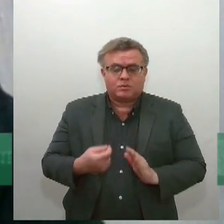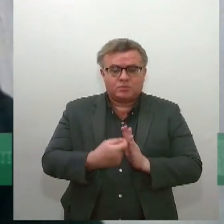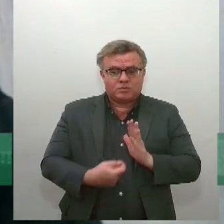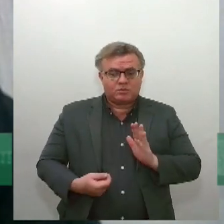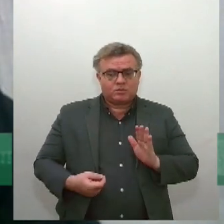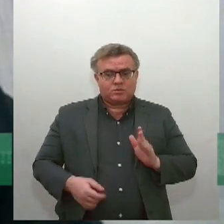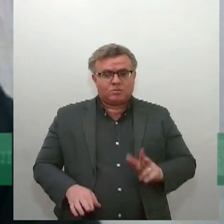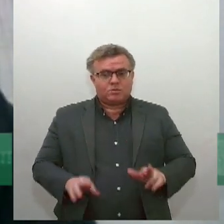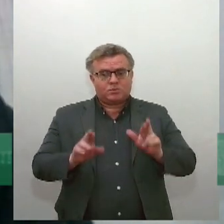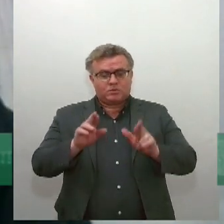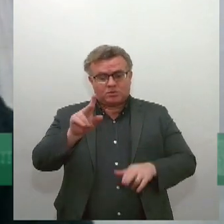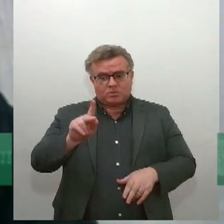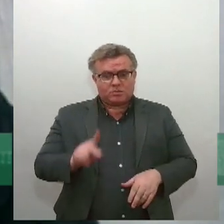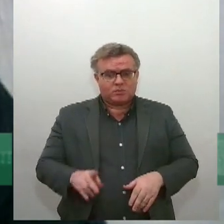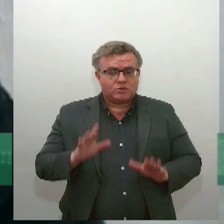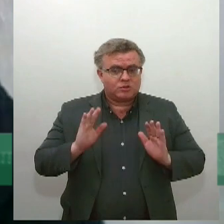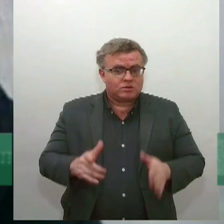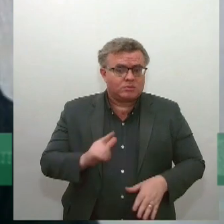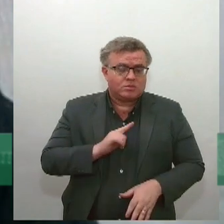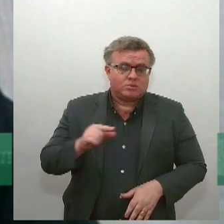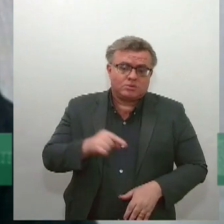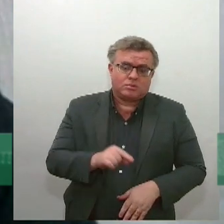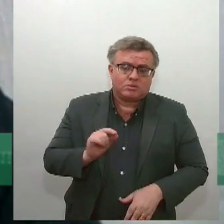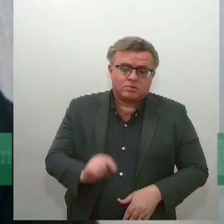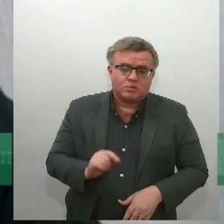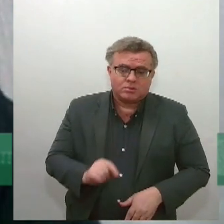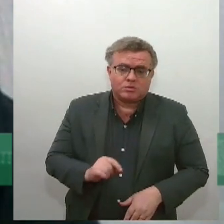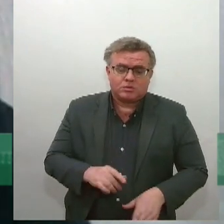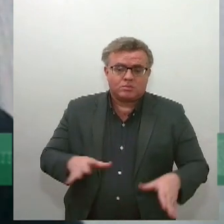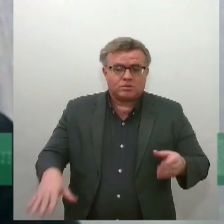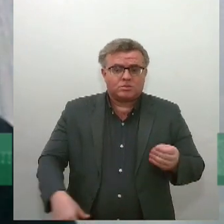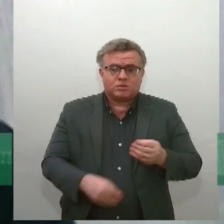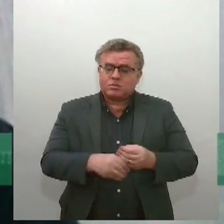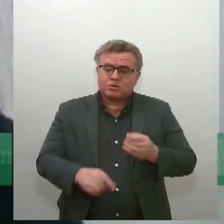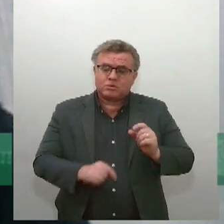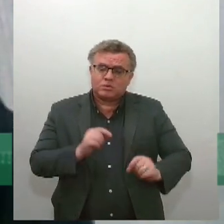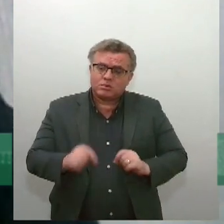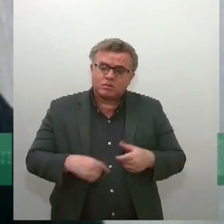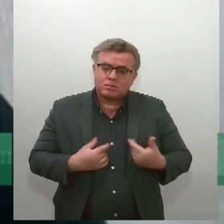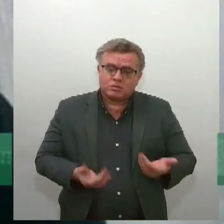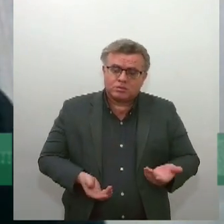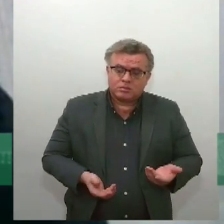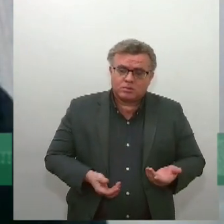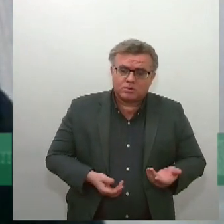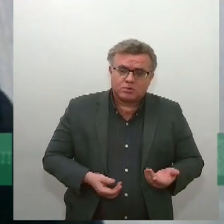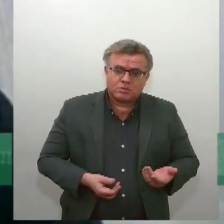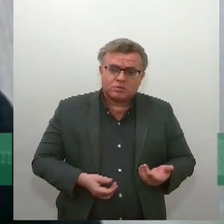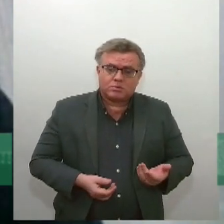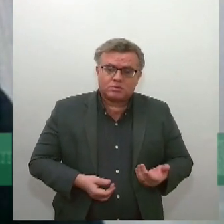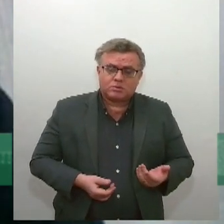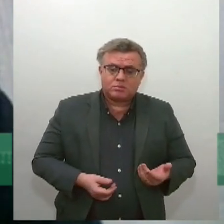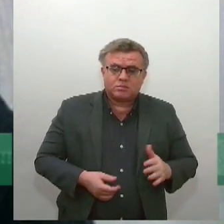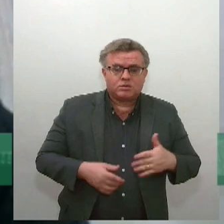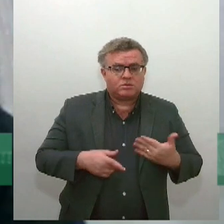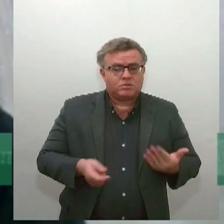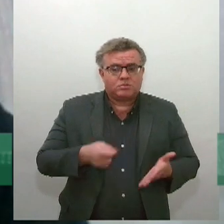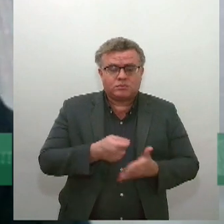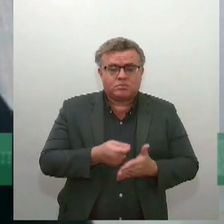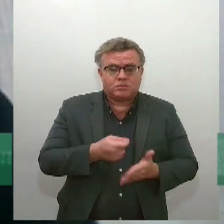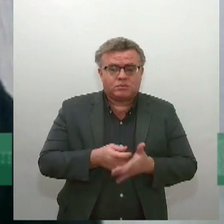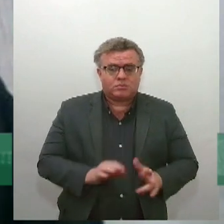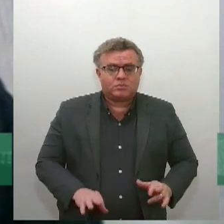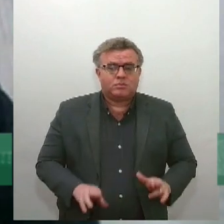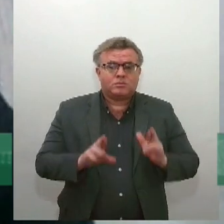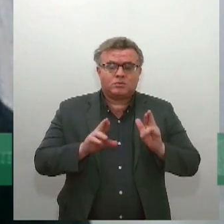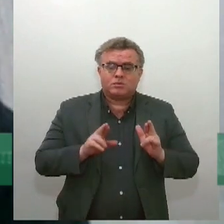ordenamento jurídico, agora, o que ela acrescenta, aí sim, é a novidade, é uma obrigatoriedade de se fazer isso não só